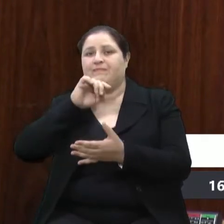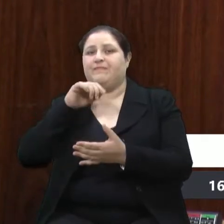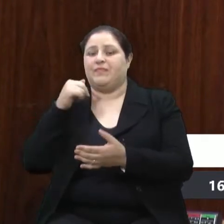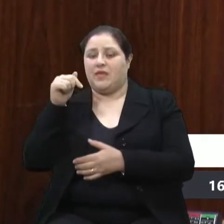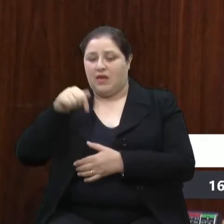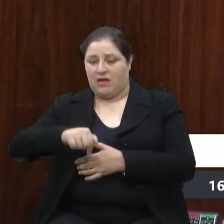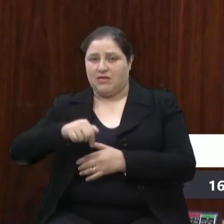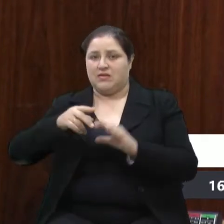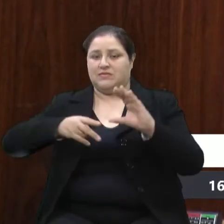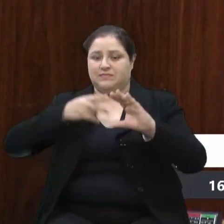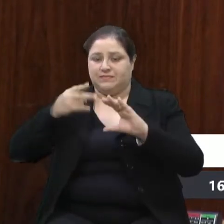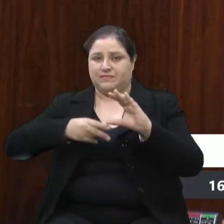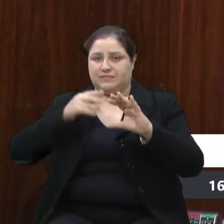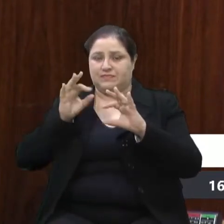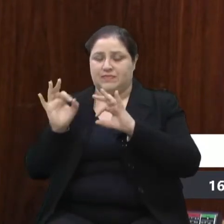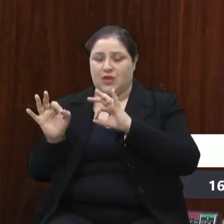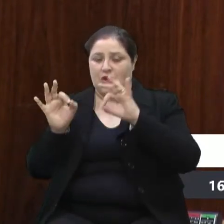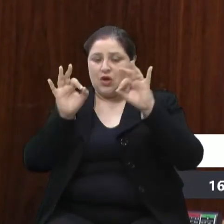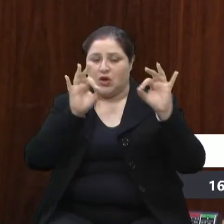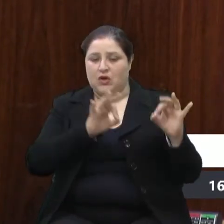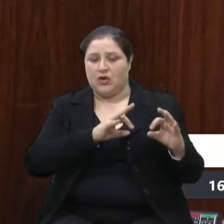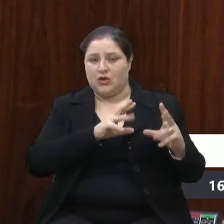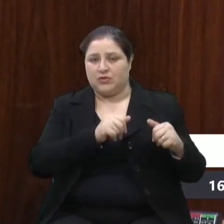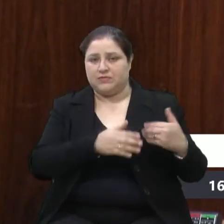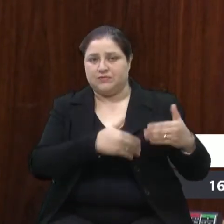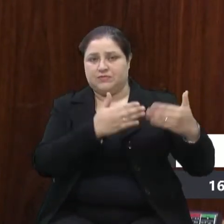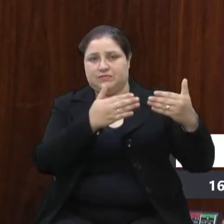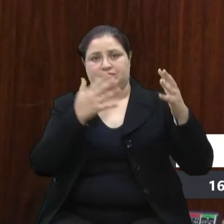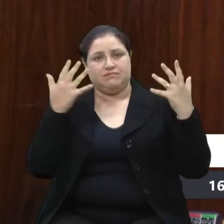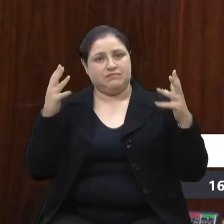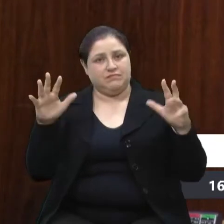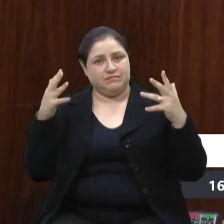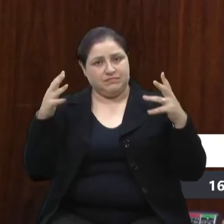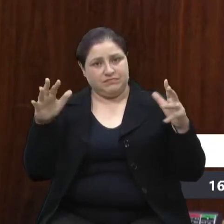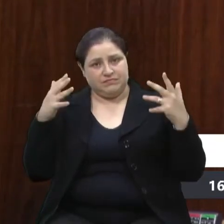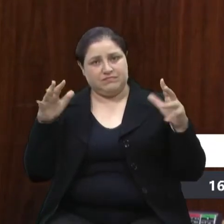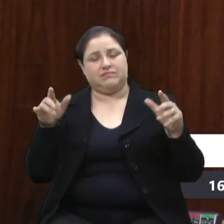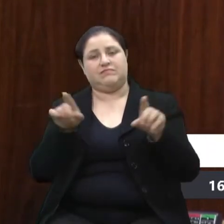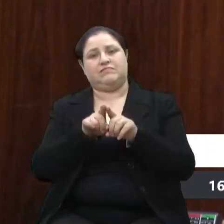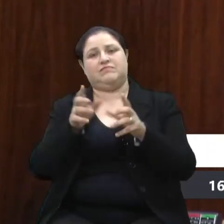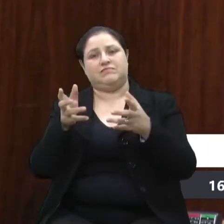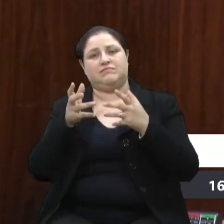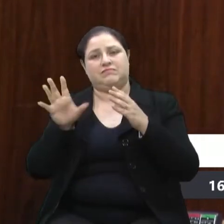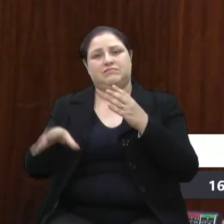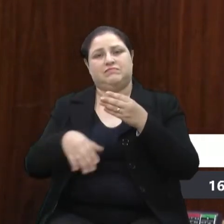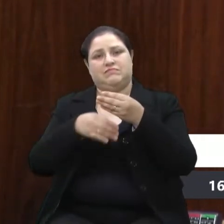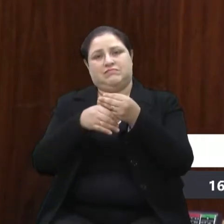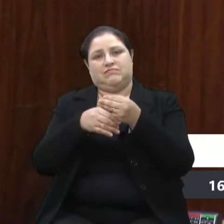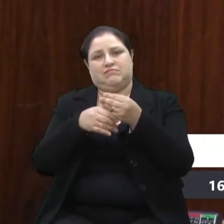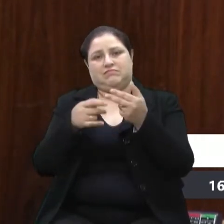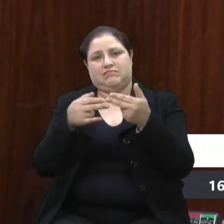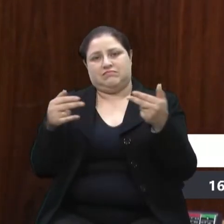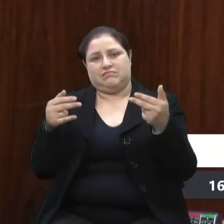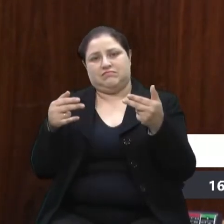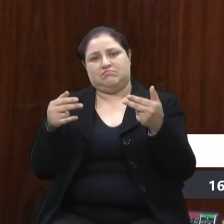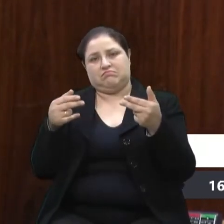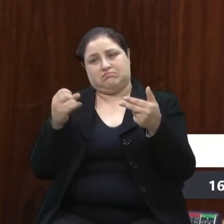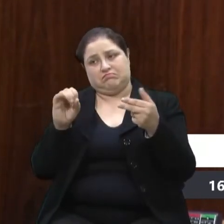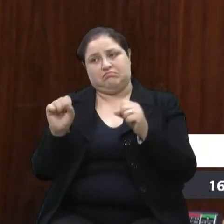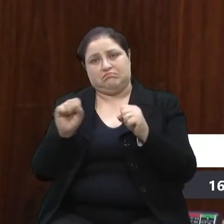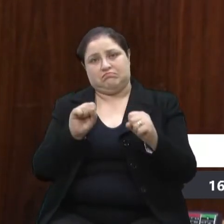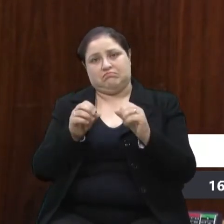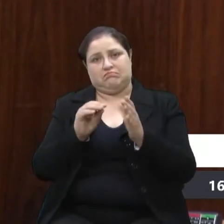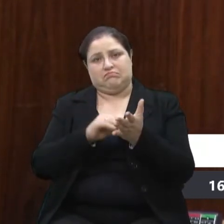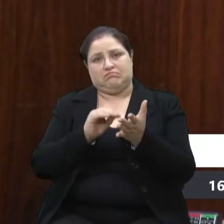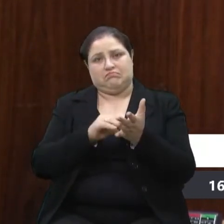todos esses processos e parabenizando e querendo complementar em algumas coisas que porventura possam